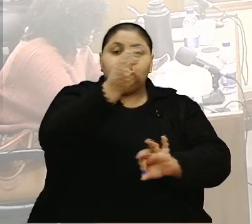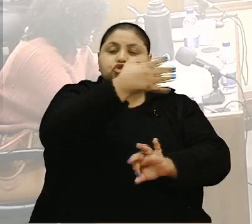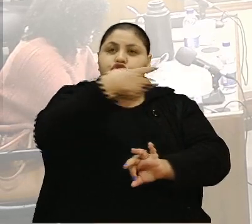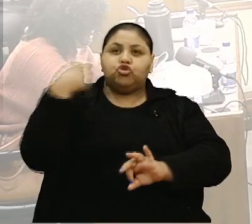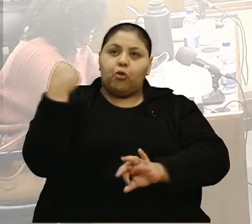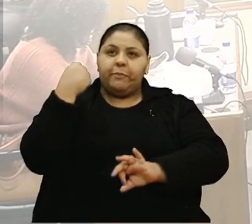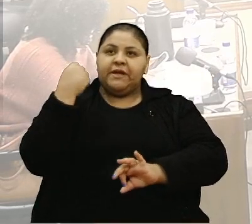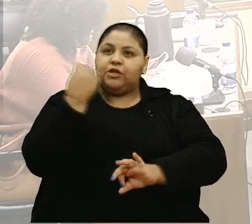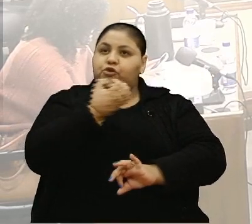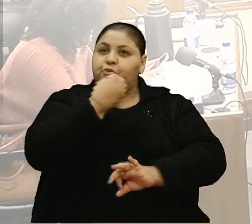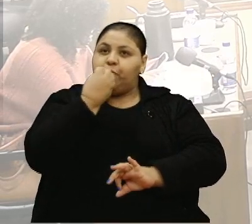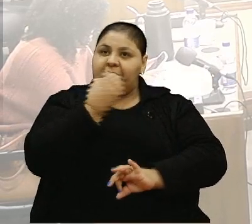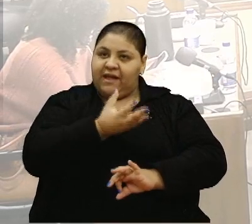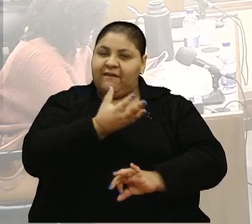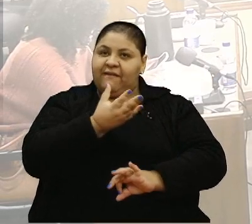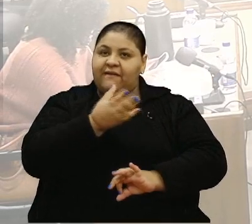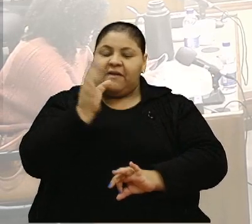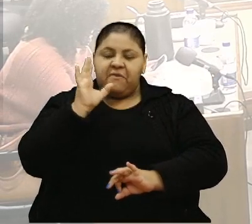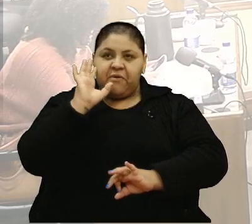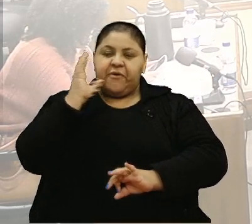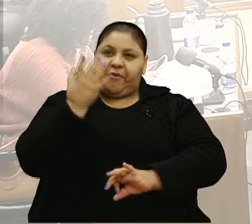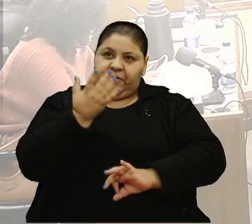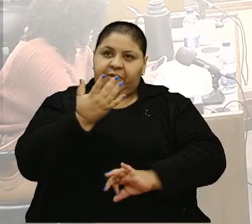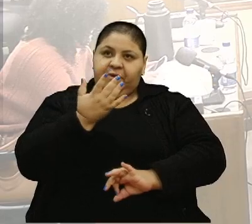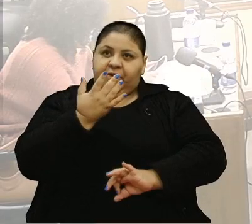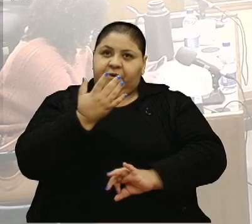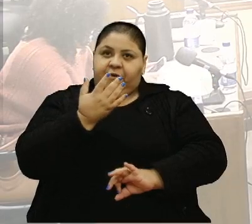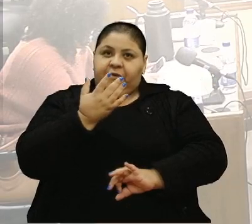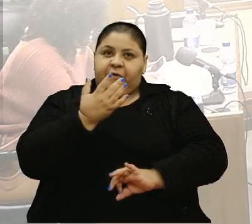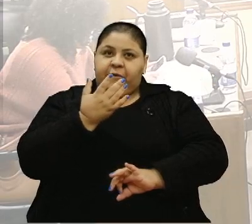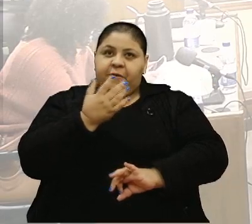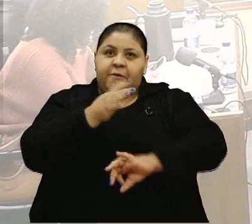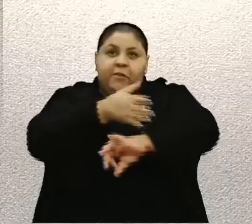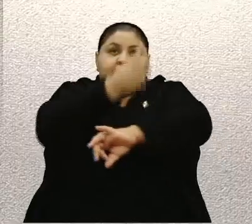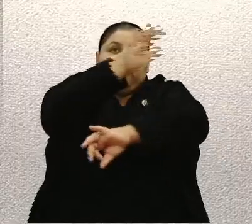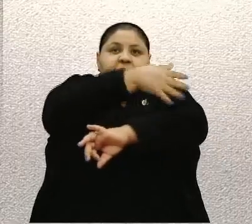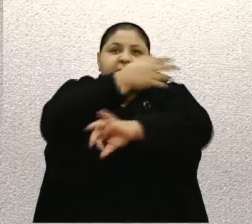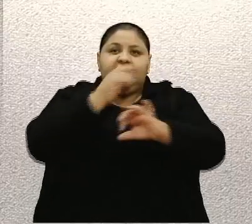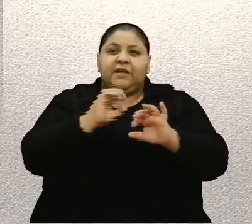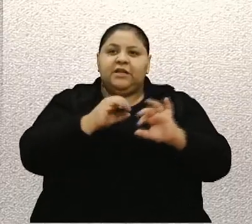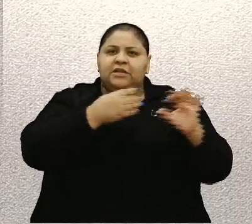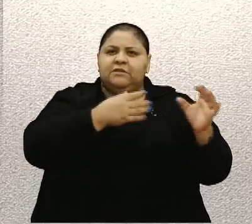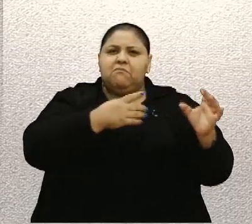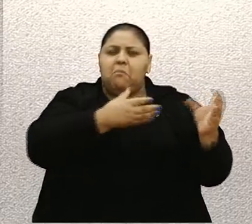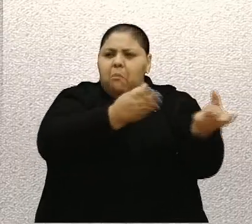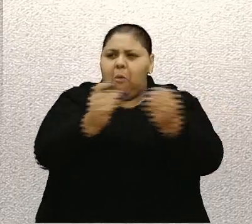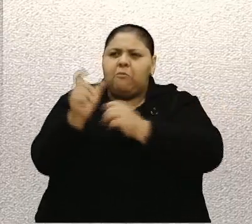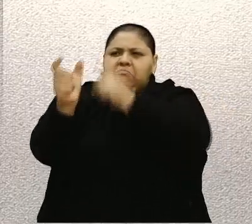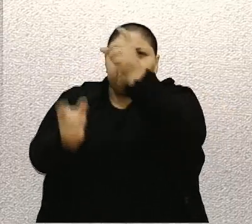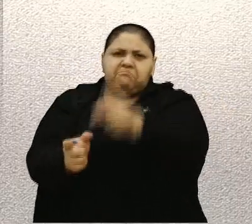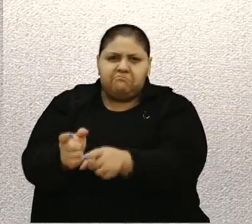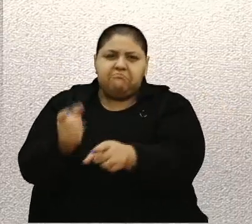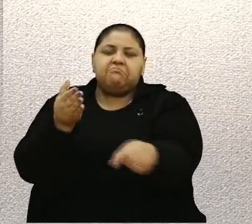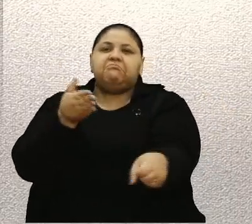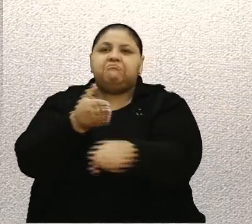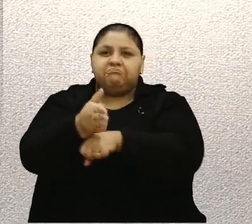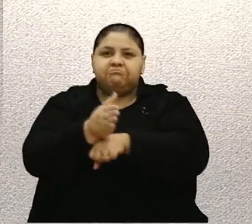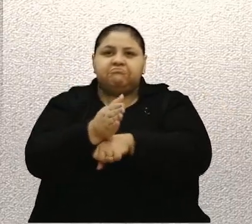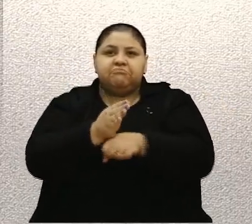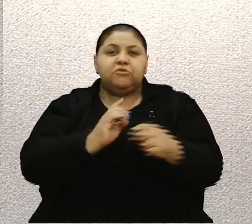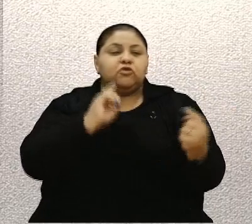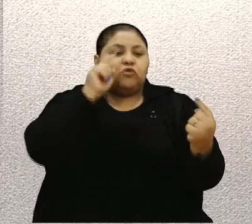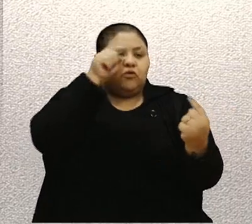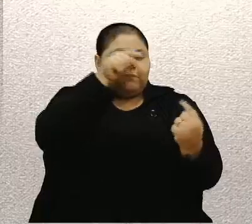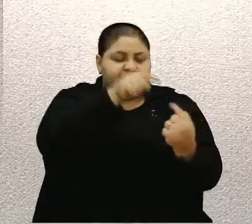ocorrido nos pavilhões, onde reuniu centenas de pessoas com um objetivo